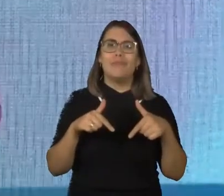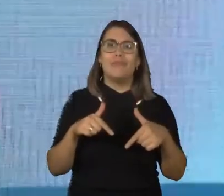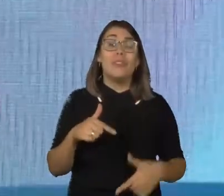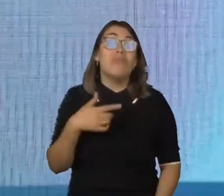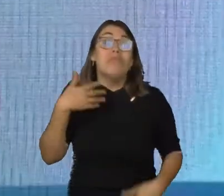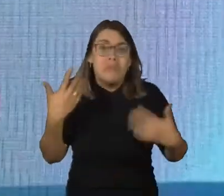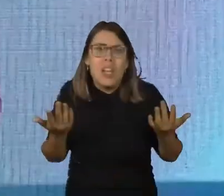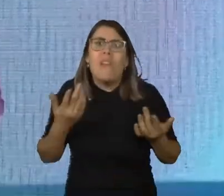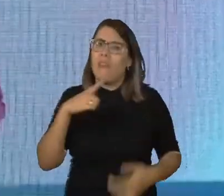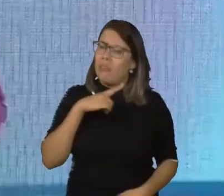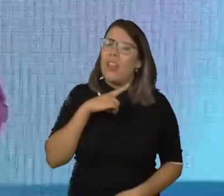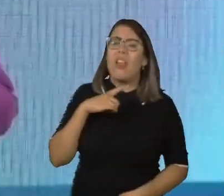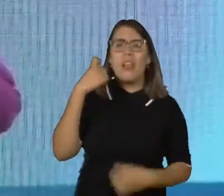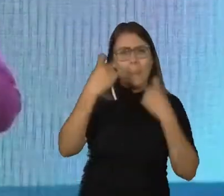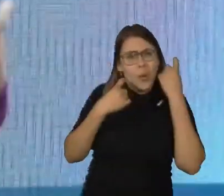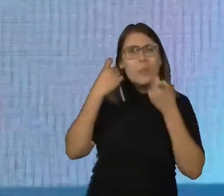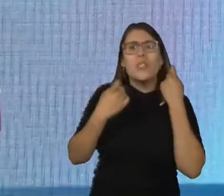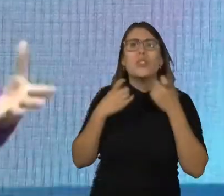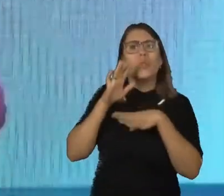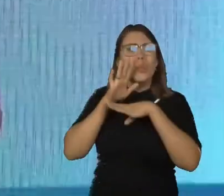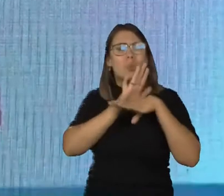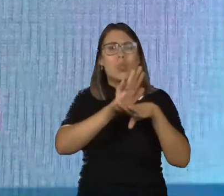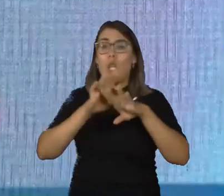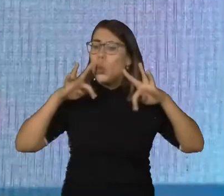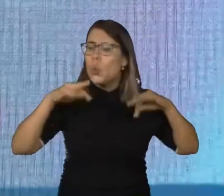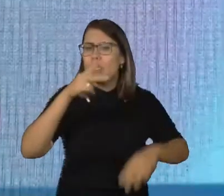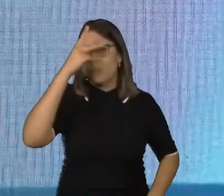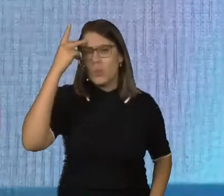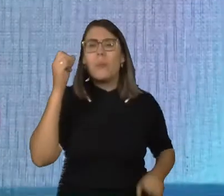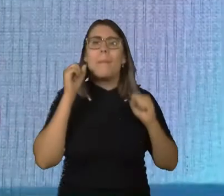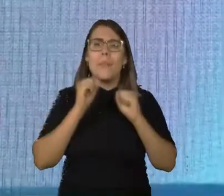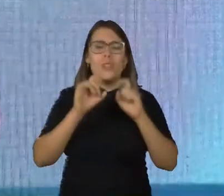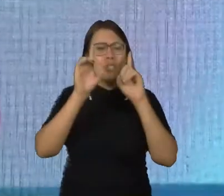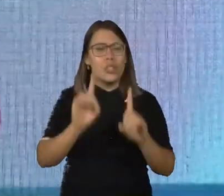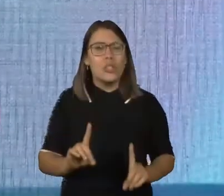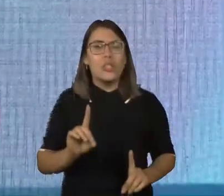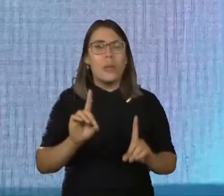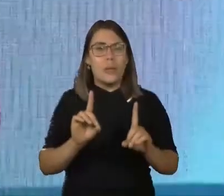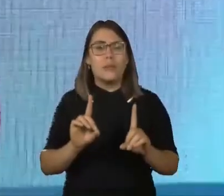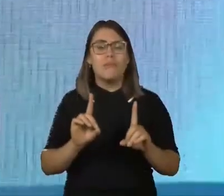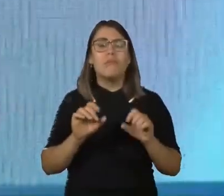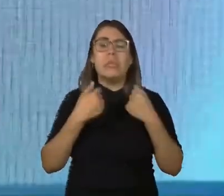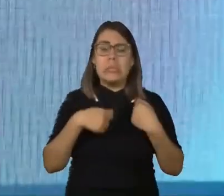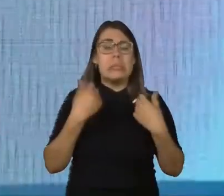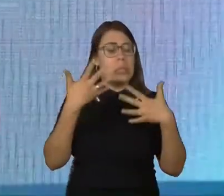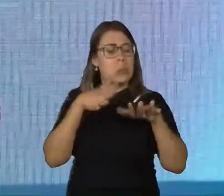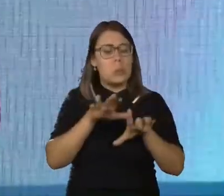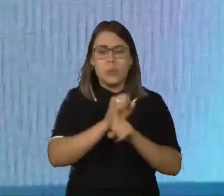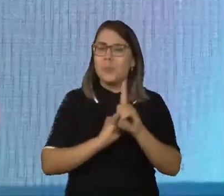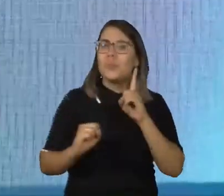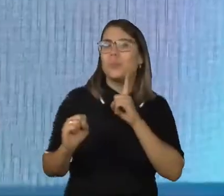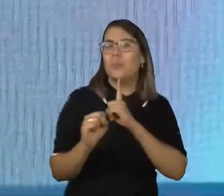Então, a gente tem essa preocupação que todas as pessoas têm que ter direito à inclusão social e à intenção do dia.